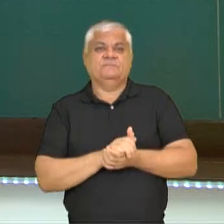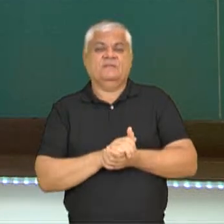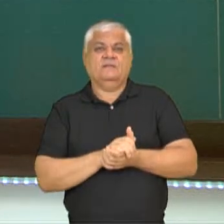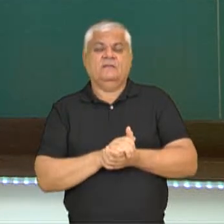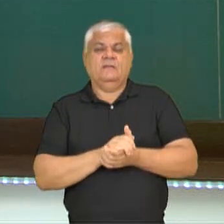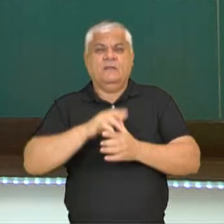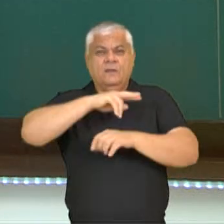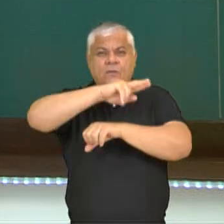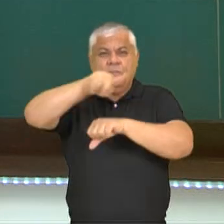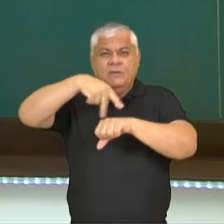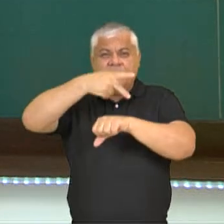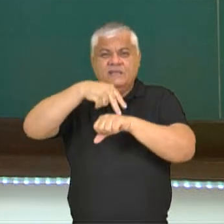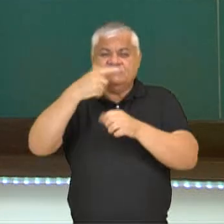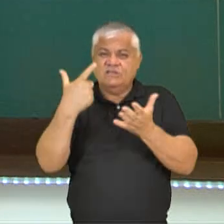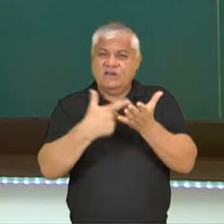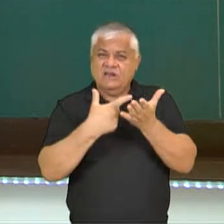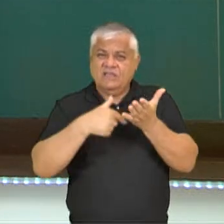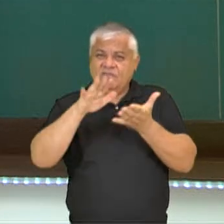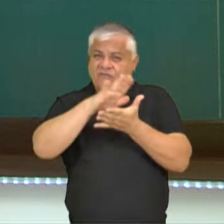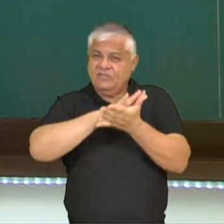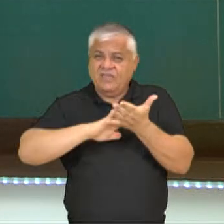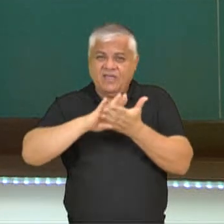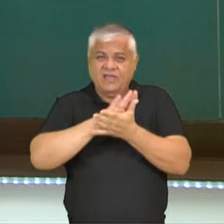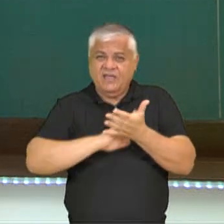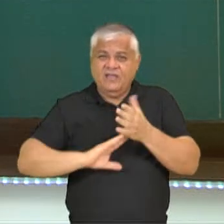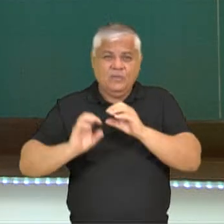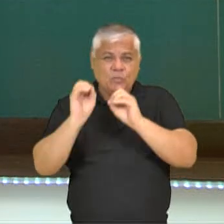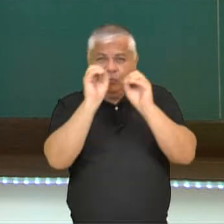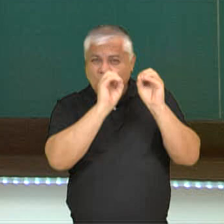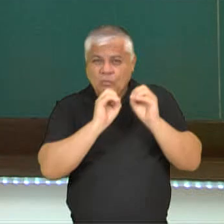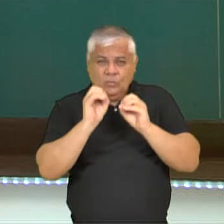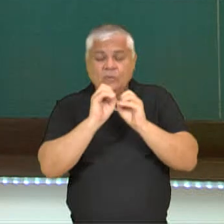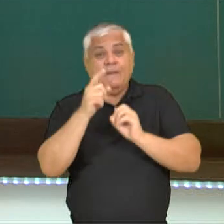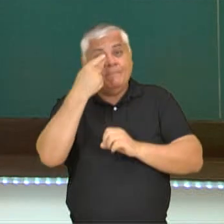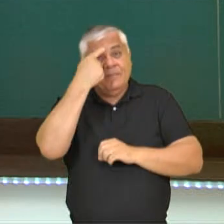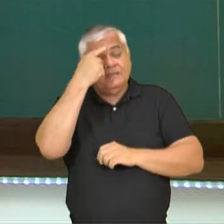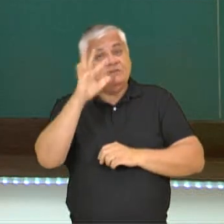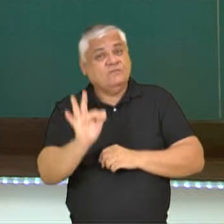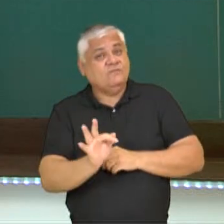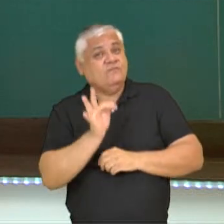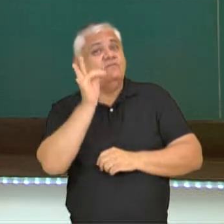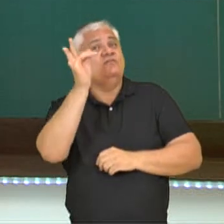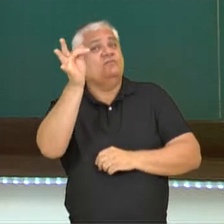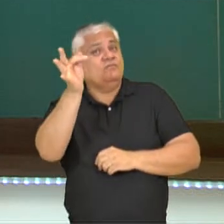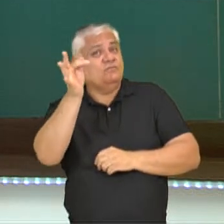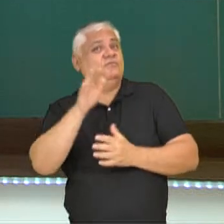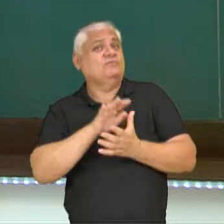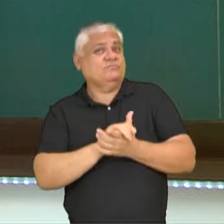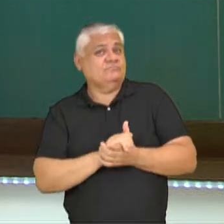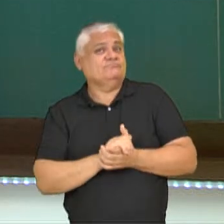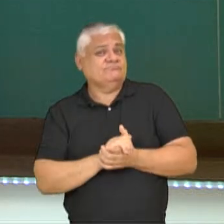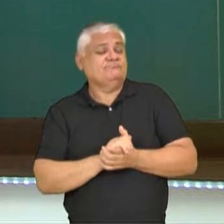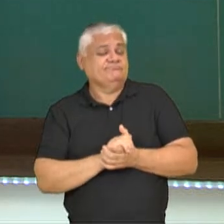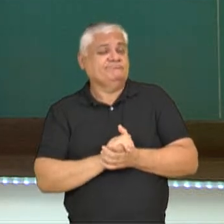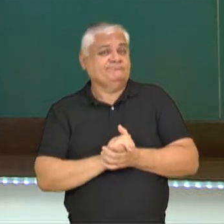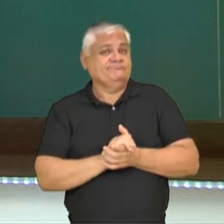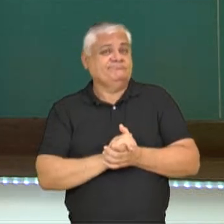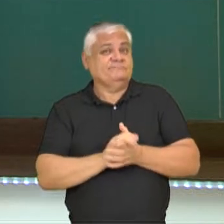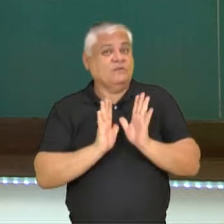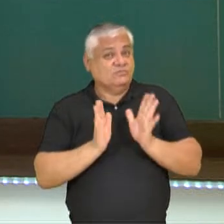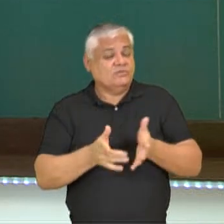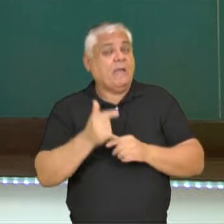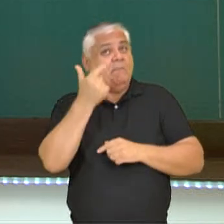livros. Pensando bem, já que se cogita um mundo assim um dia, já se, desculpe, pensando bem, já que se